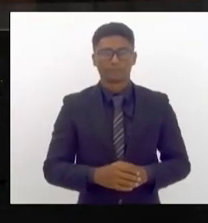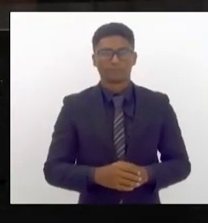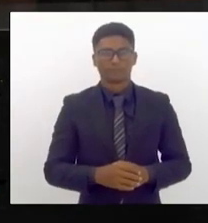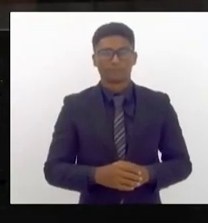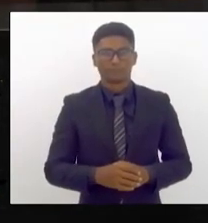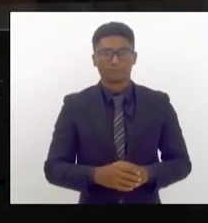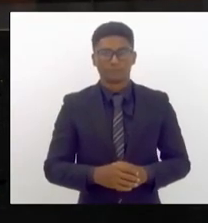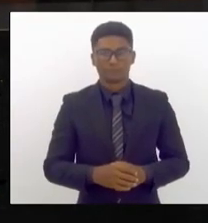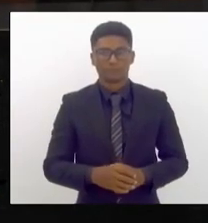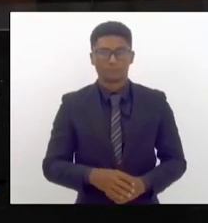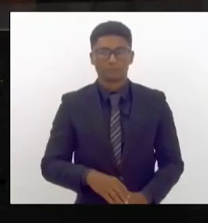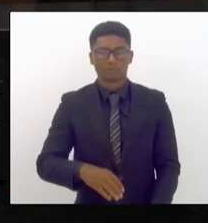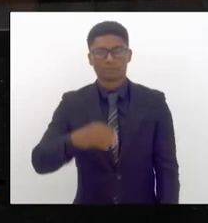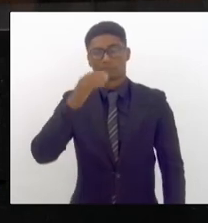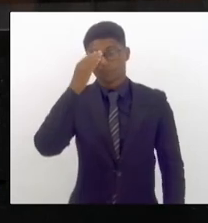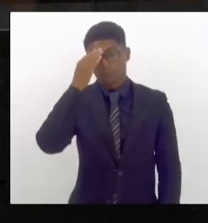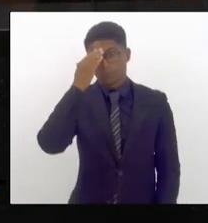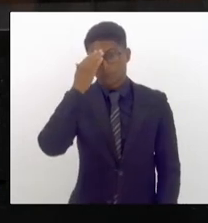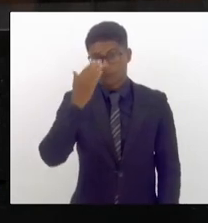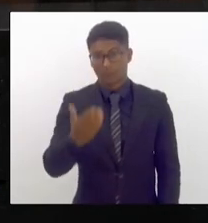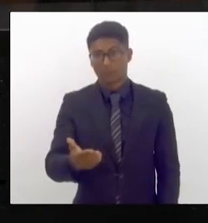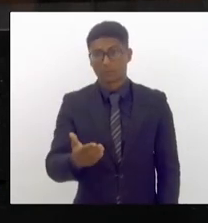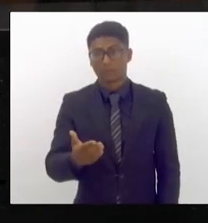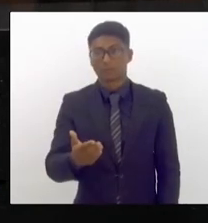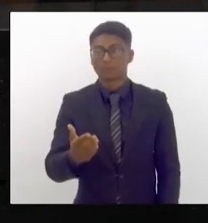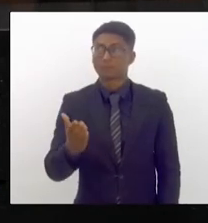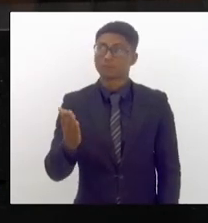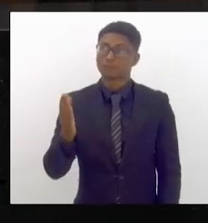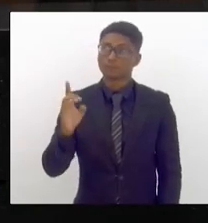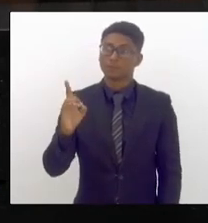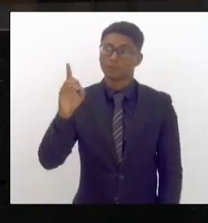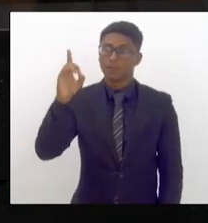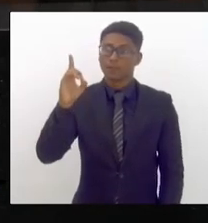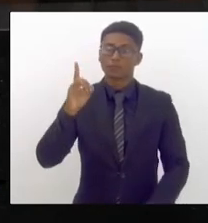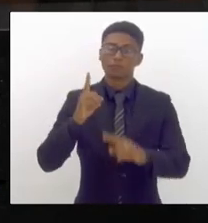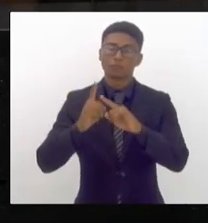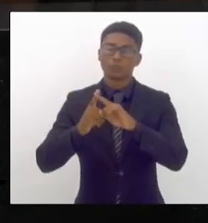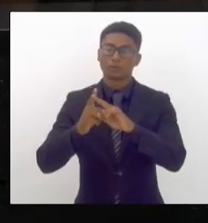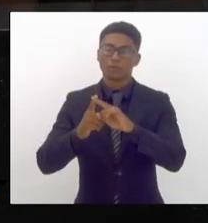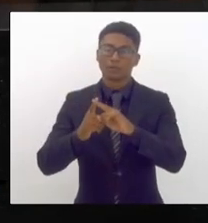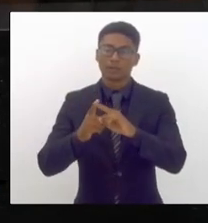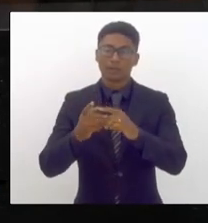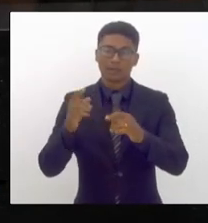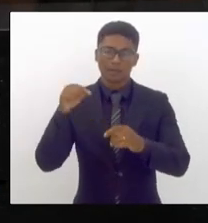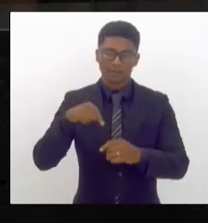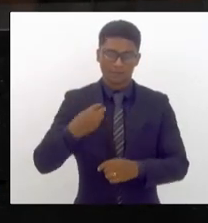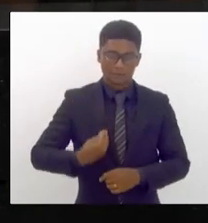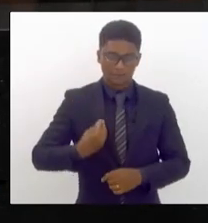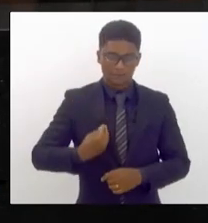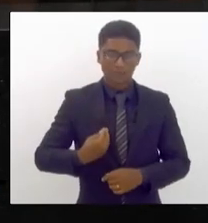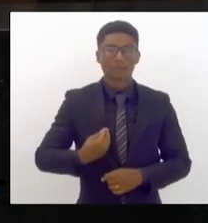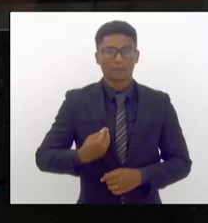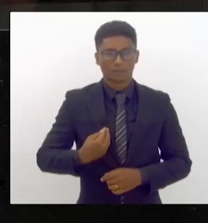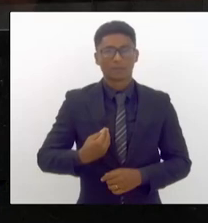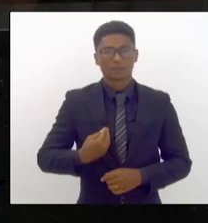agradecer o nosso criador oportunidade de estarmos aqui nessa